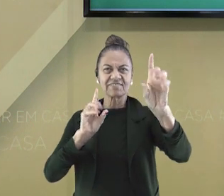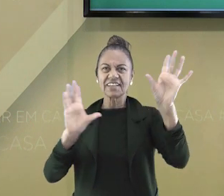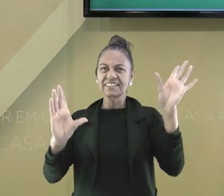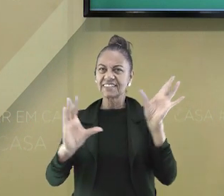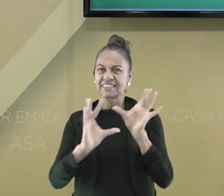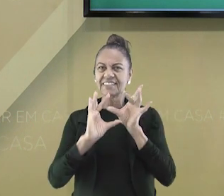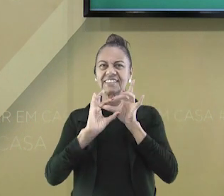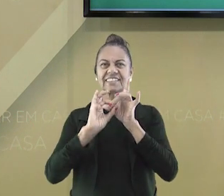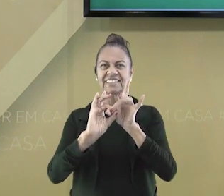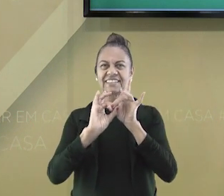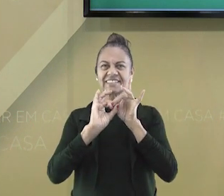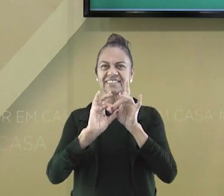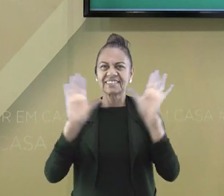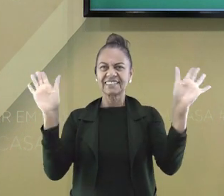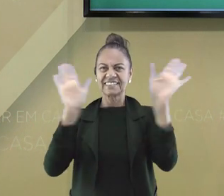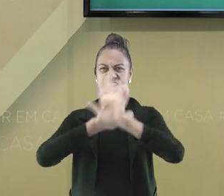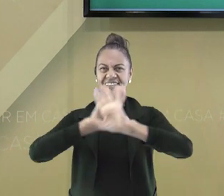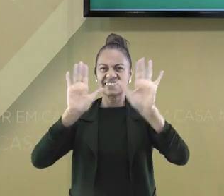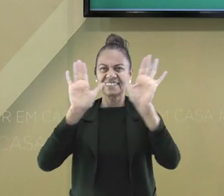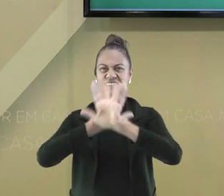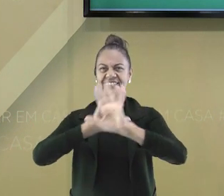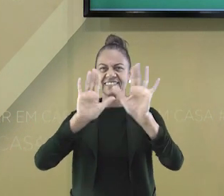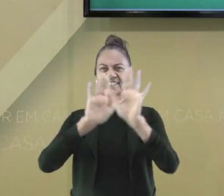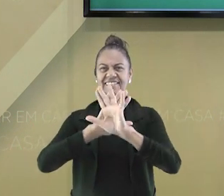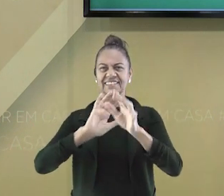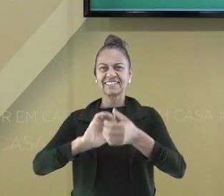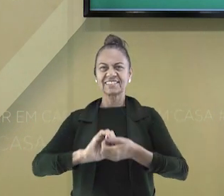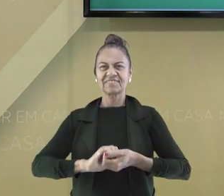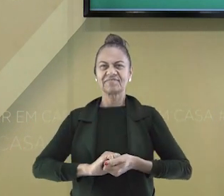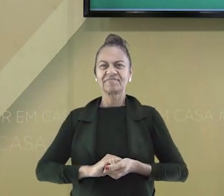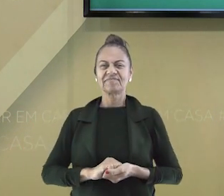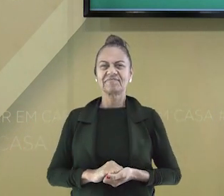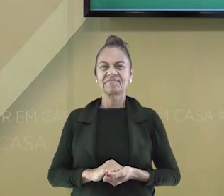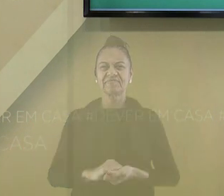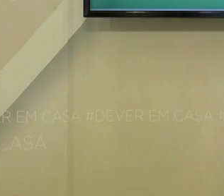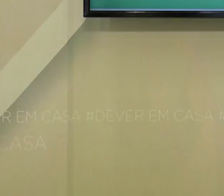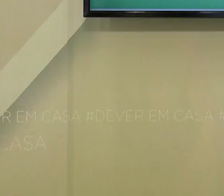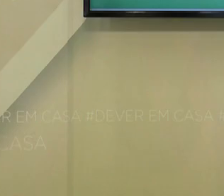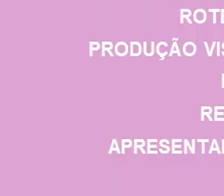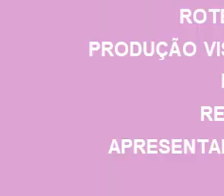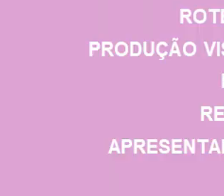mesmo distante, estamos juntos. Tchau, pessoal!